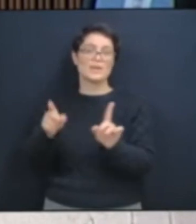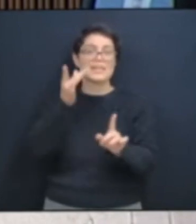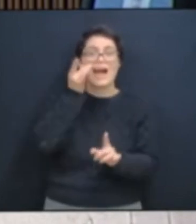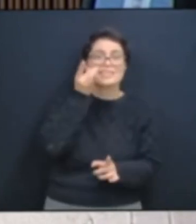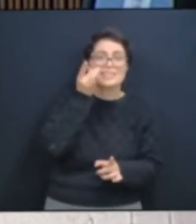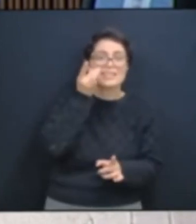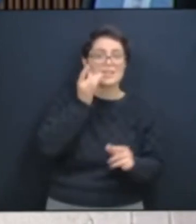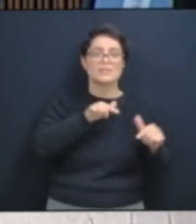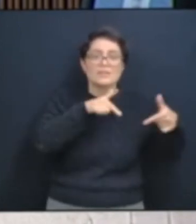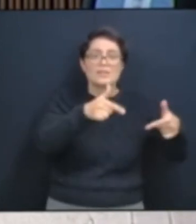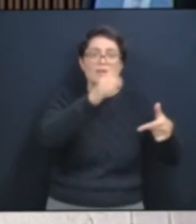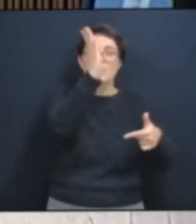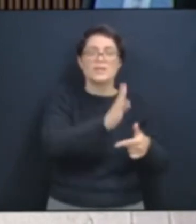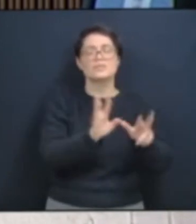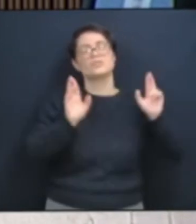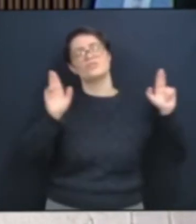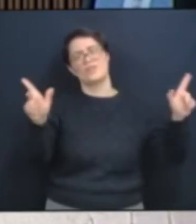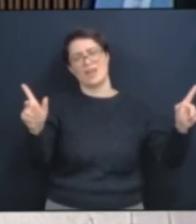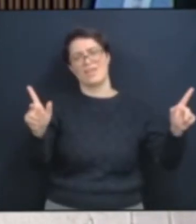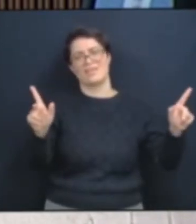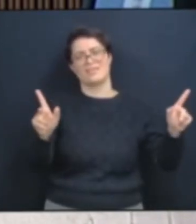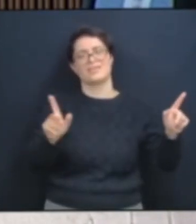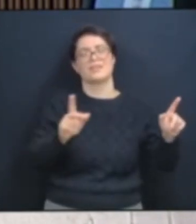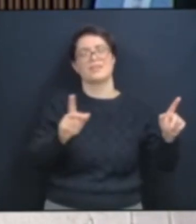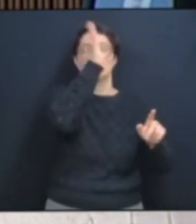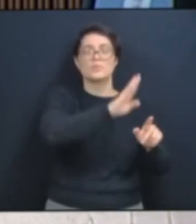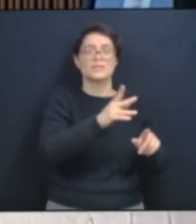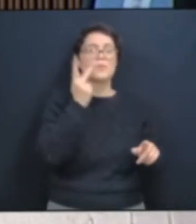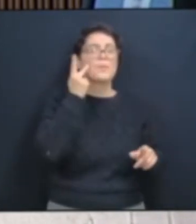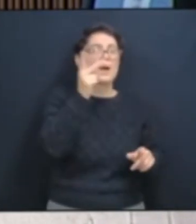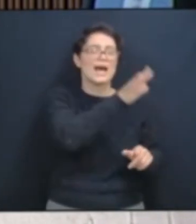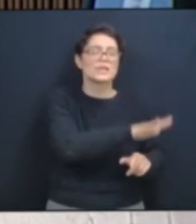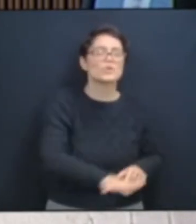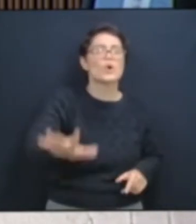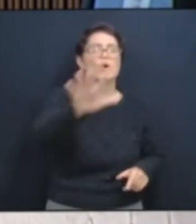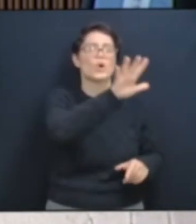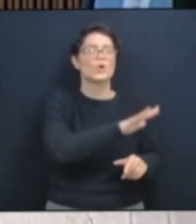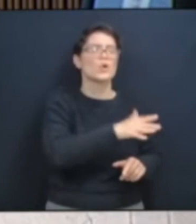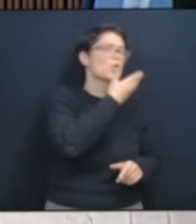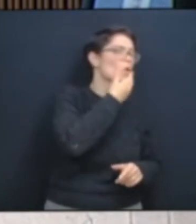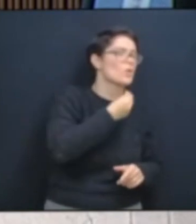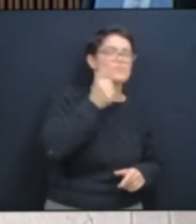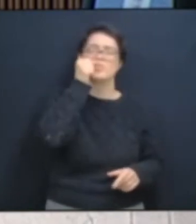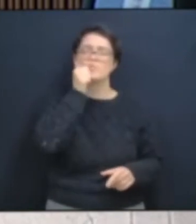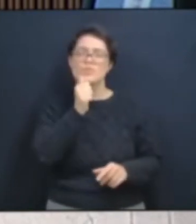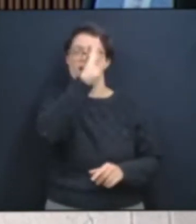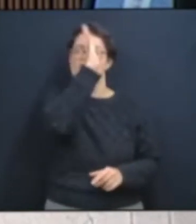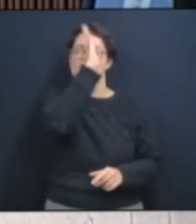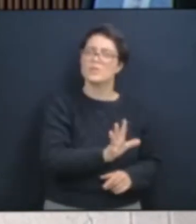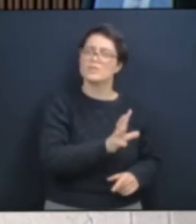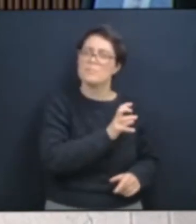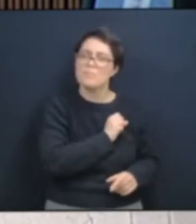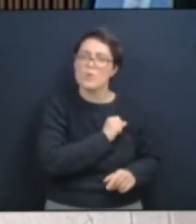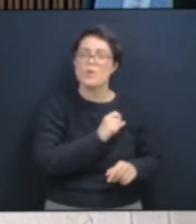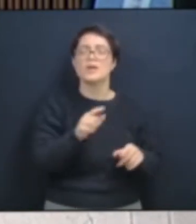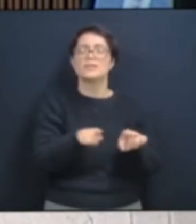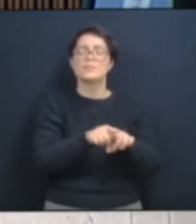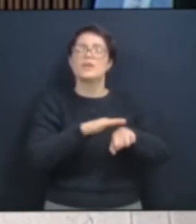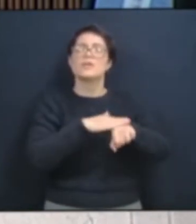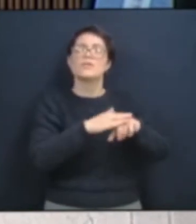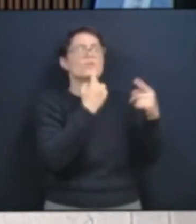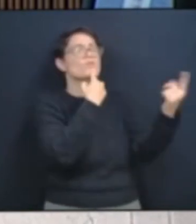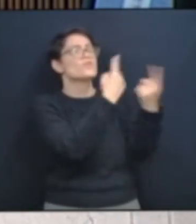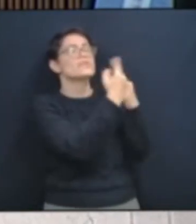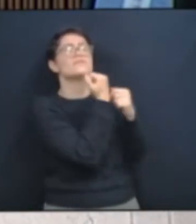Brasil para todos, para todas. Um Brasil de amor. Um Brasil que conversa para fora do território brasileiro. Que já